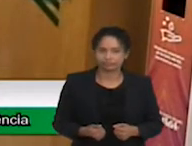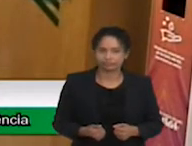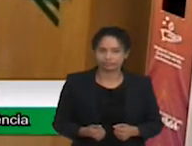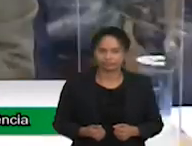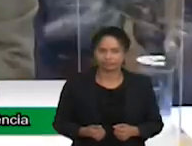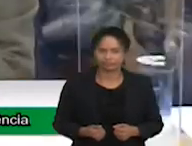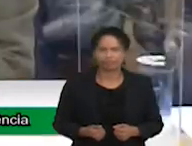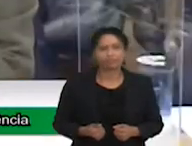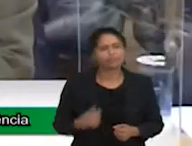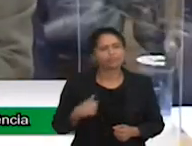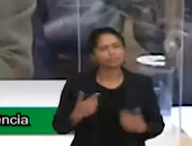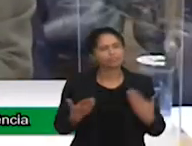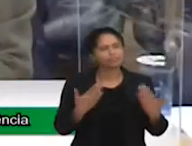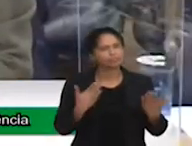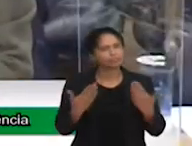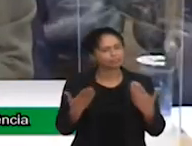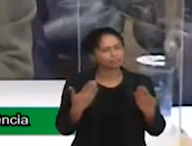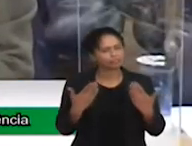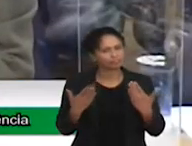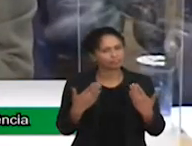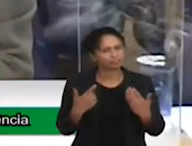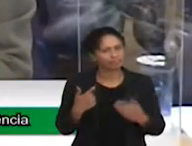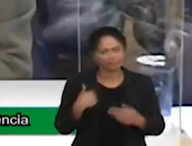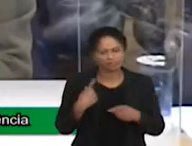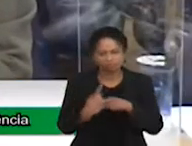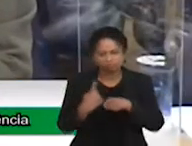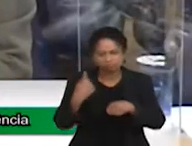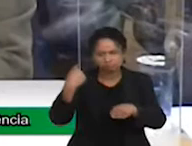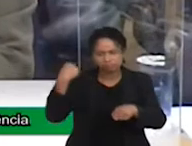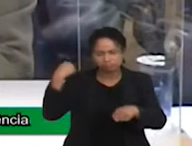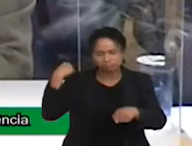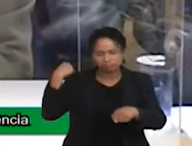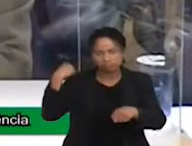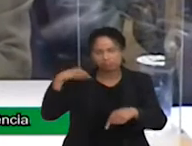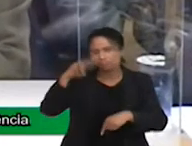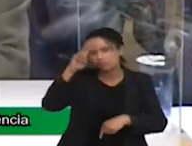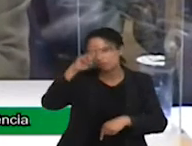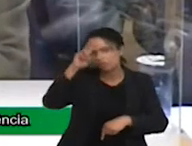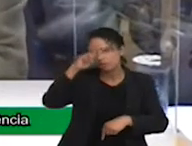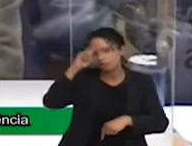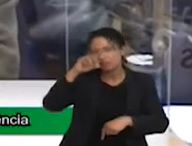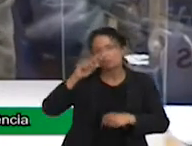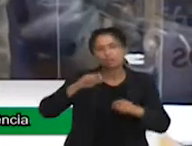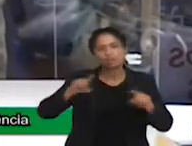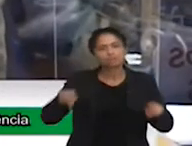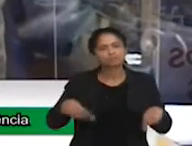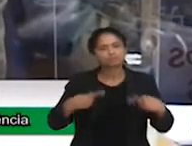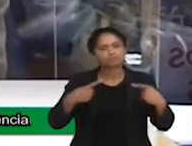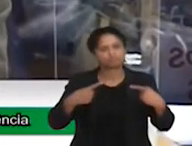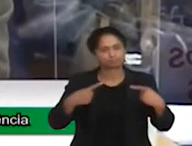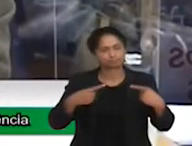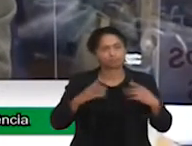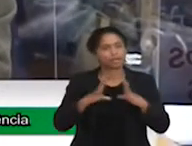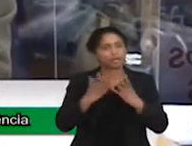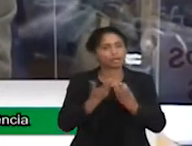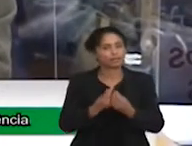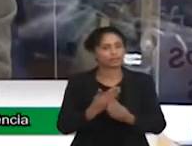atrás, com os desafios em que meus pais, porque a fala das mães